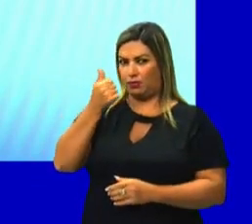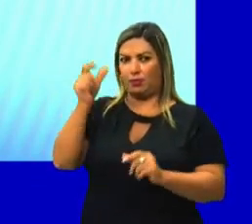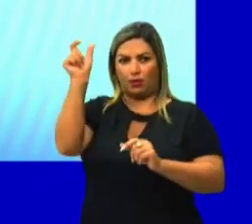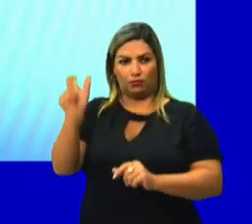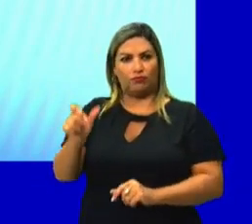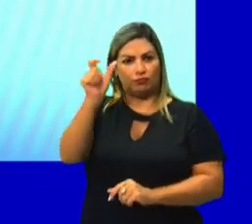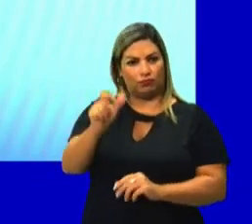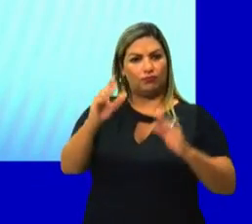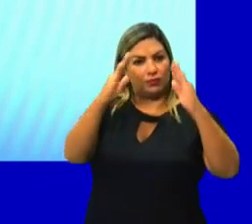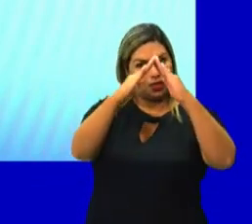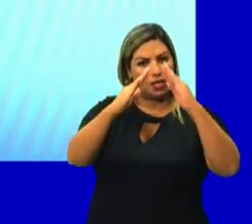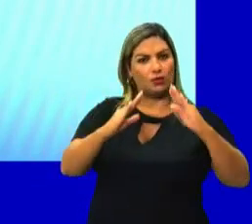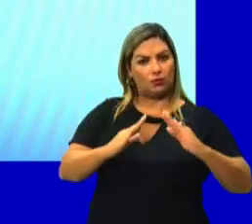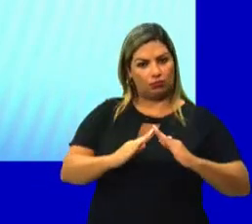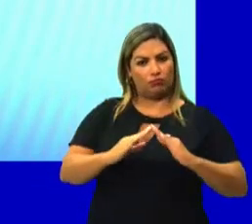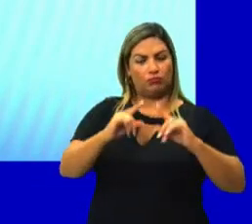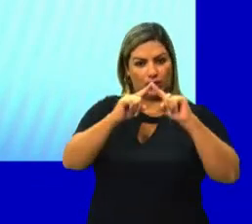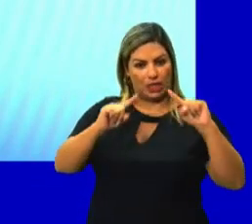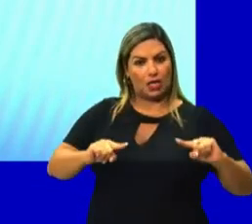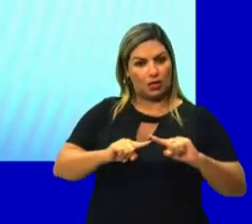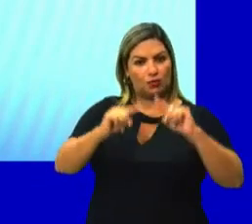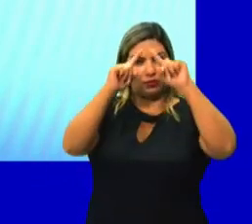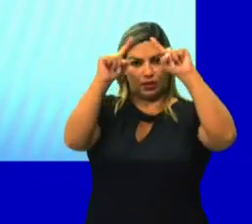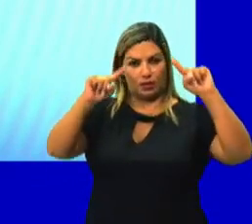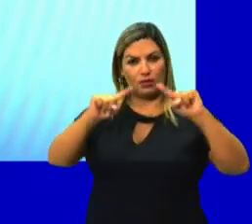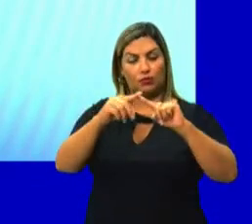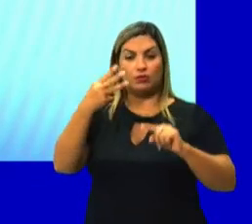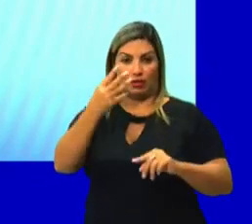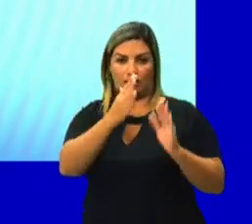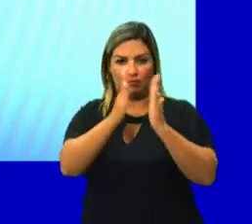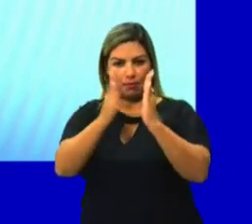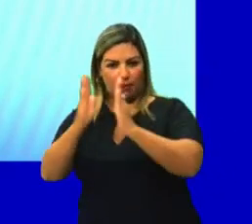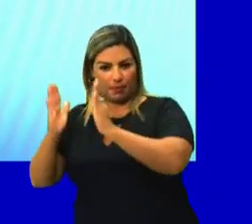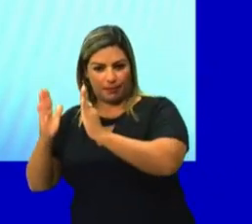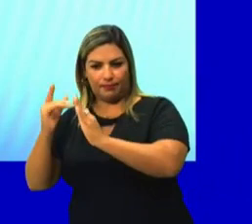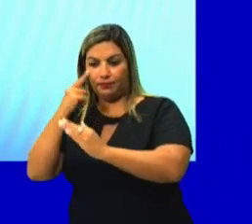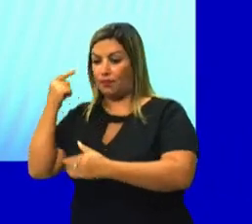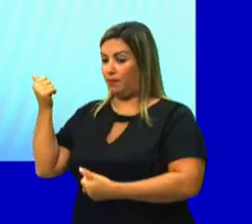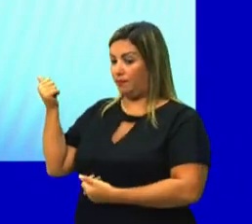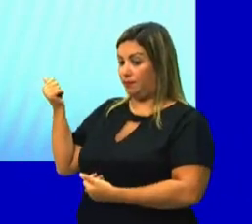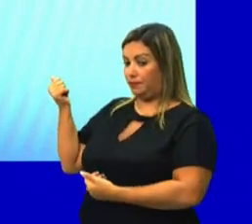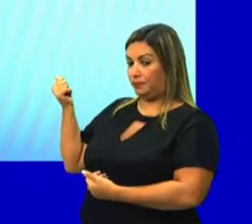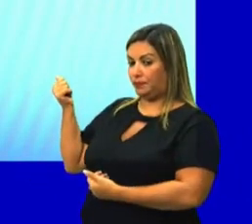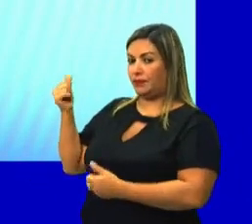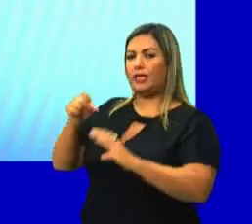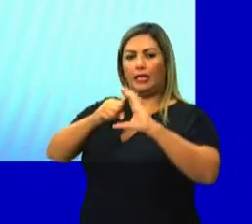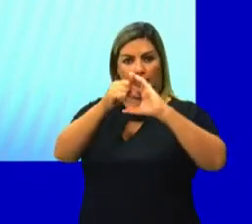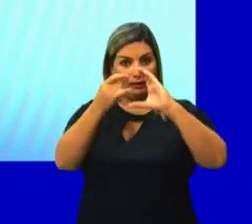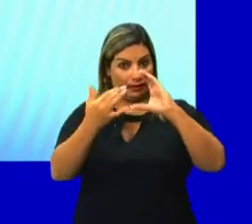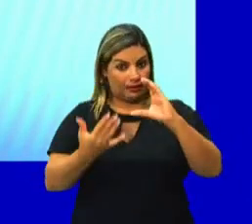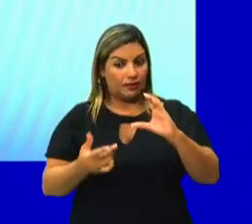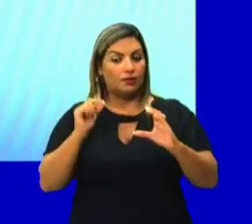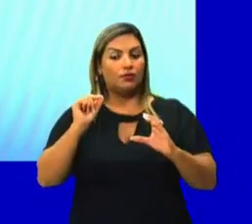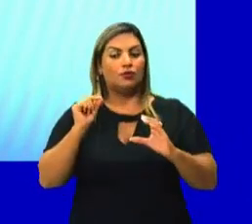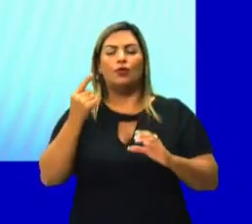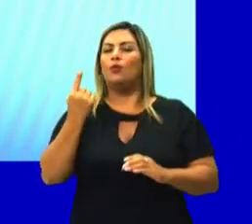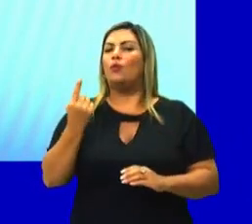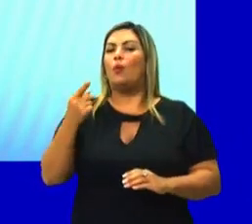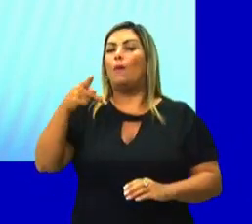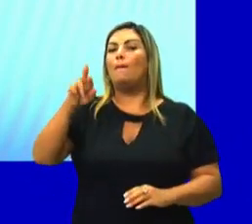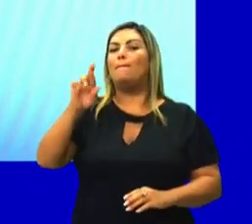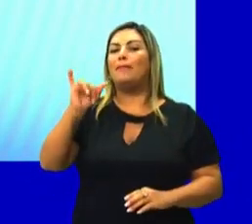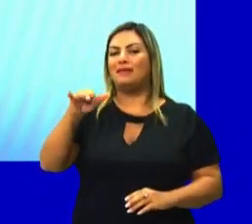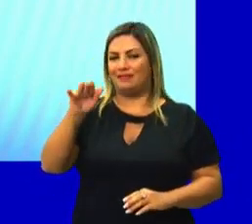tenho dois triângulos e três paralelogramos, né? Então, aqui a gente já tem a característica de um